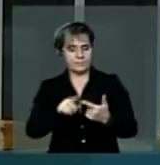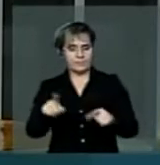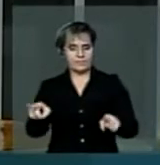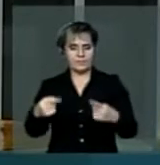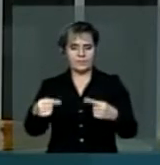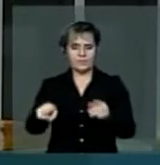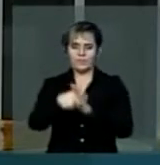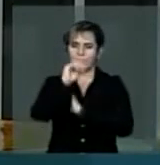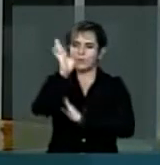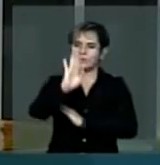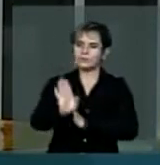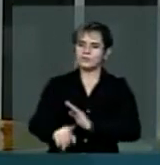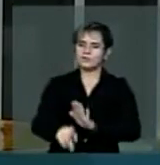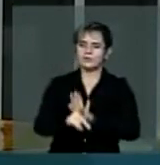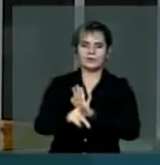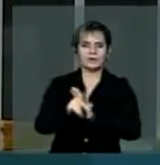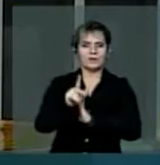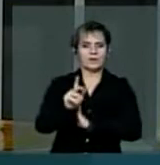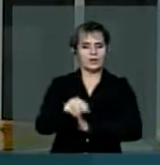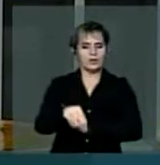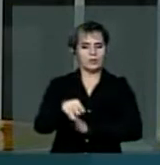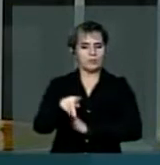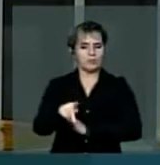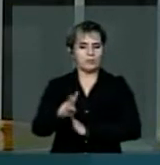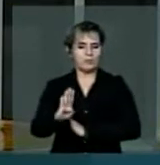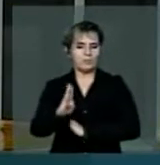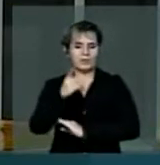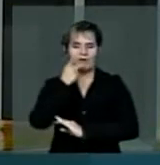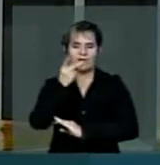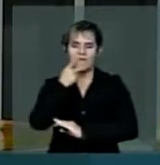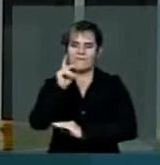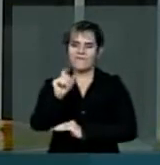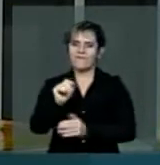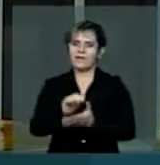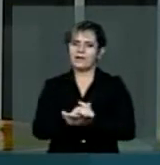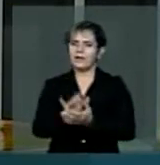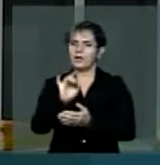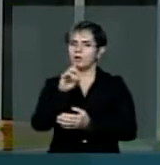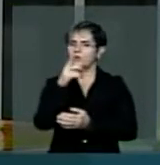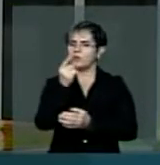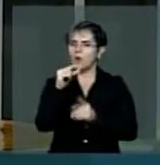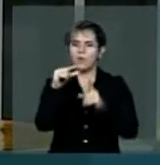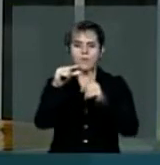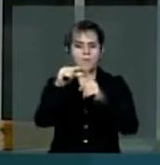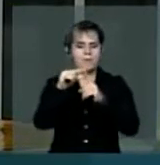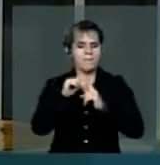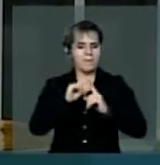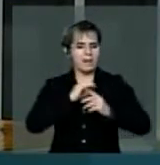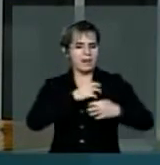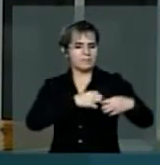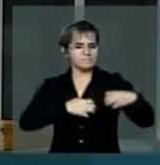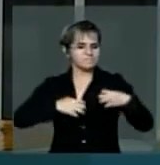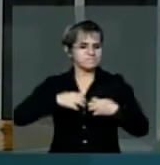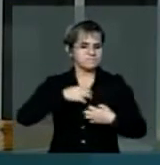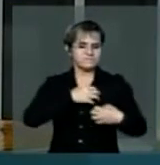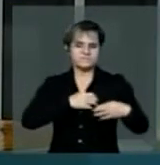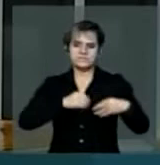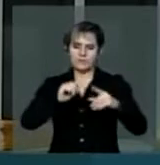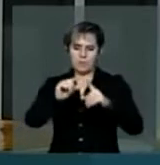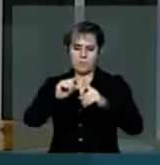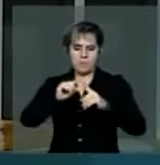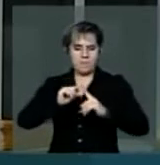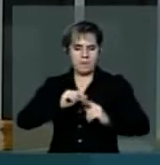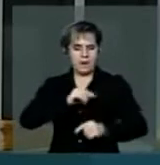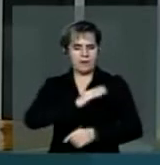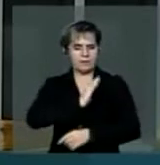popular brasileira, que diz o seguinte, Só uma palavra me devora aquela que meu